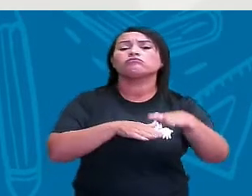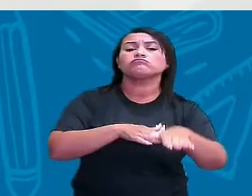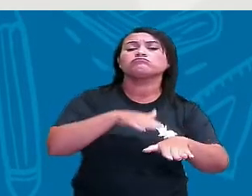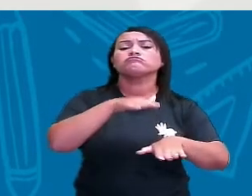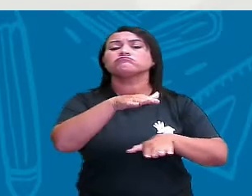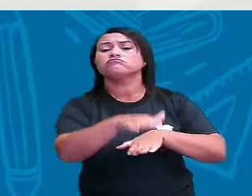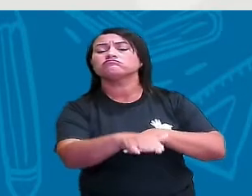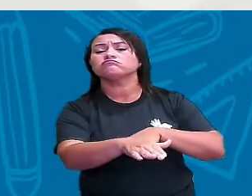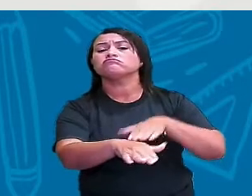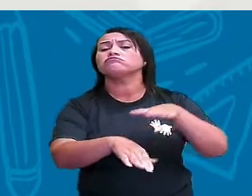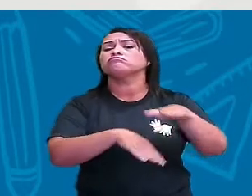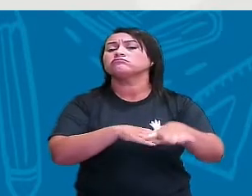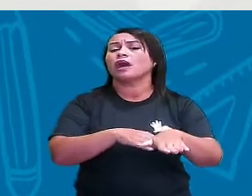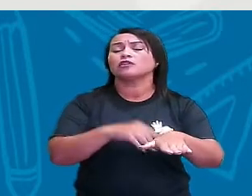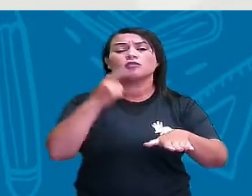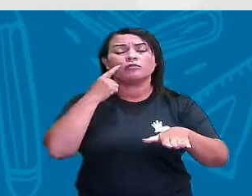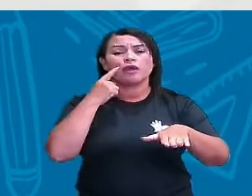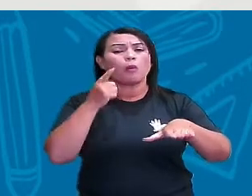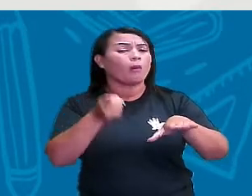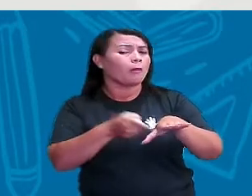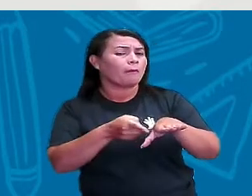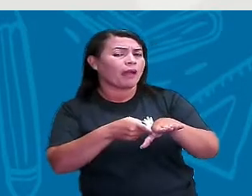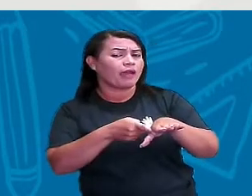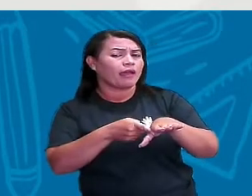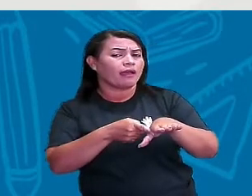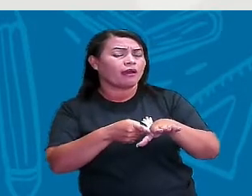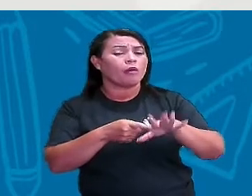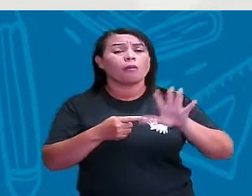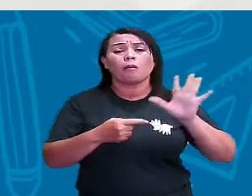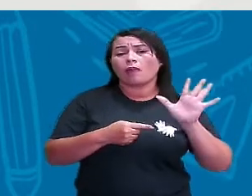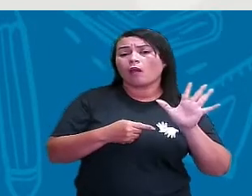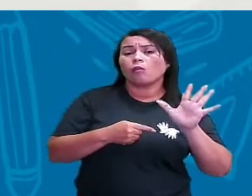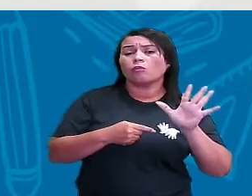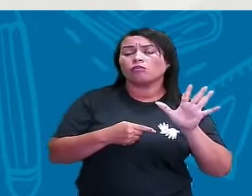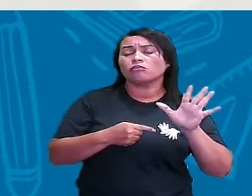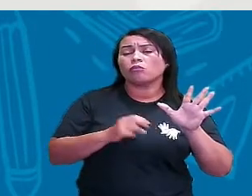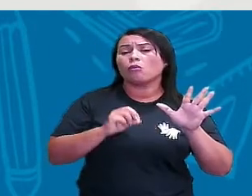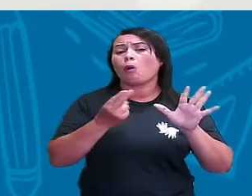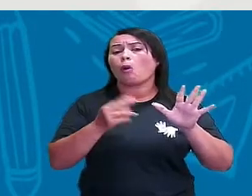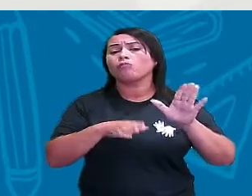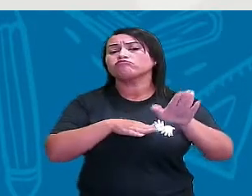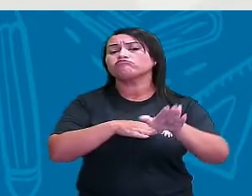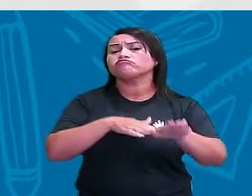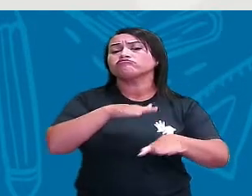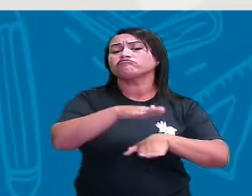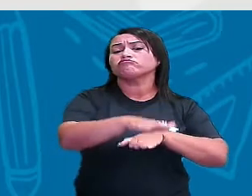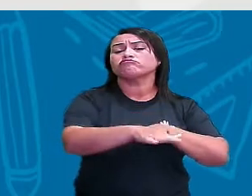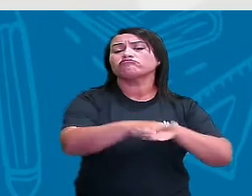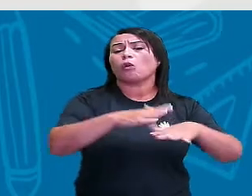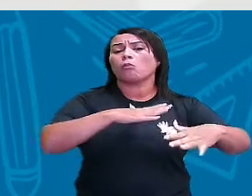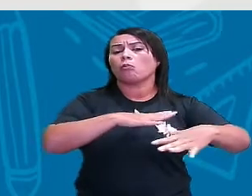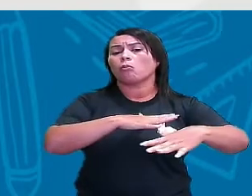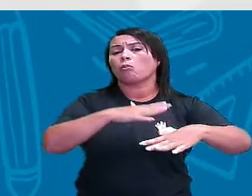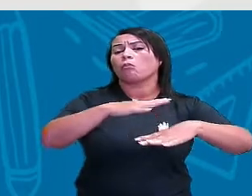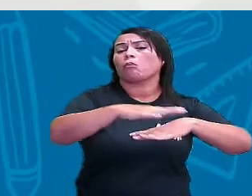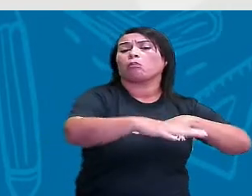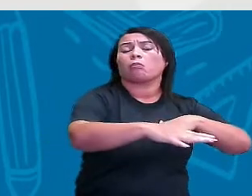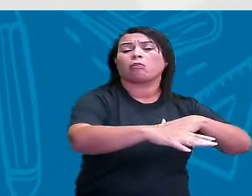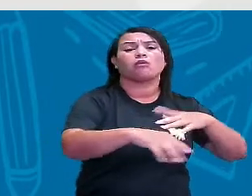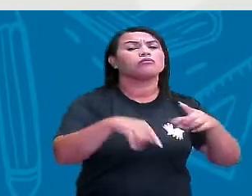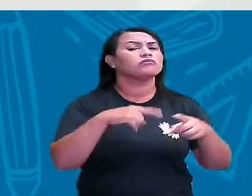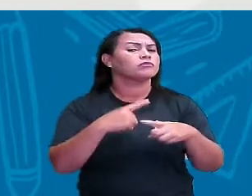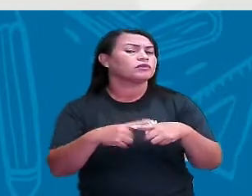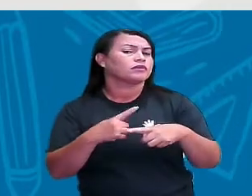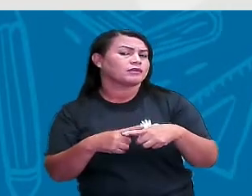depender, né? Vai depender da pessoa, de quem está comparando, porque o palmo,